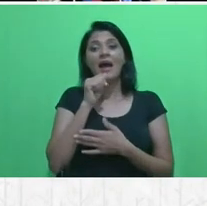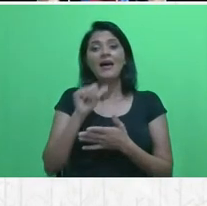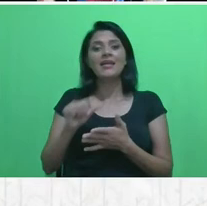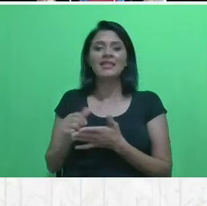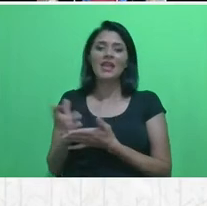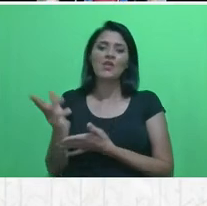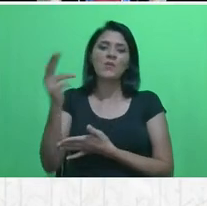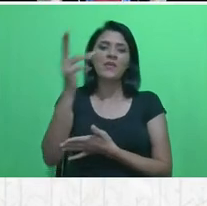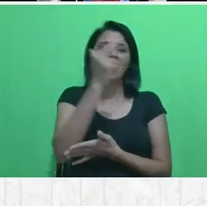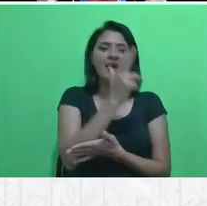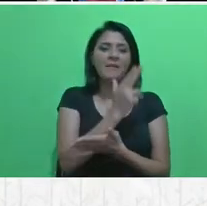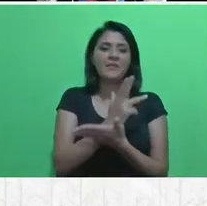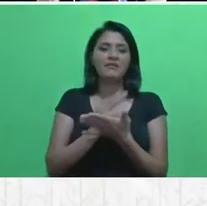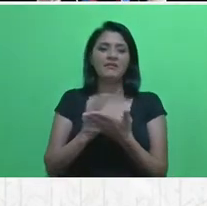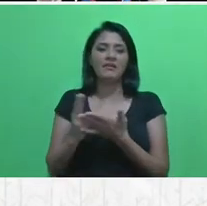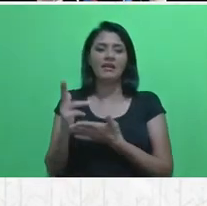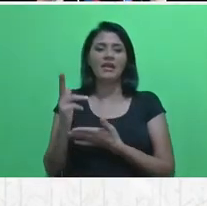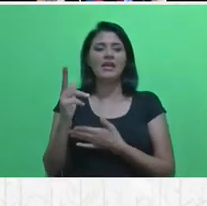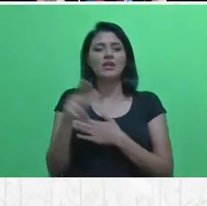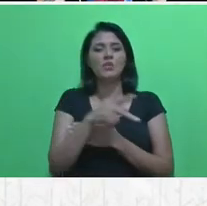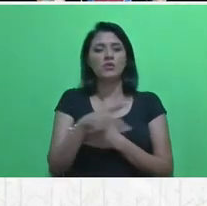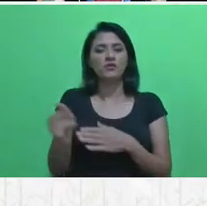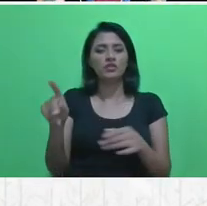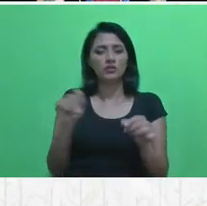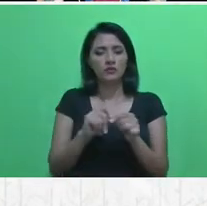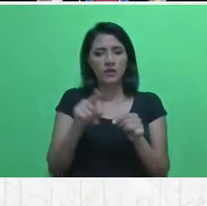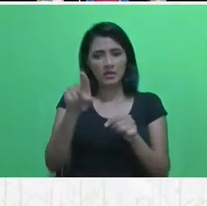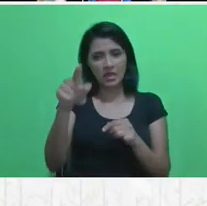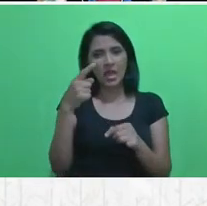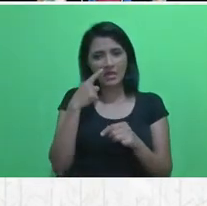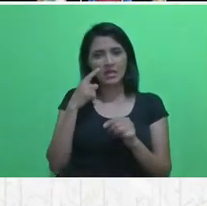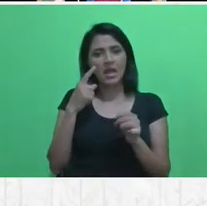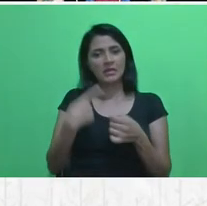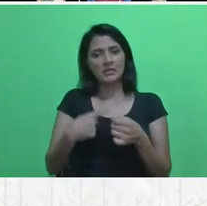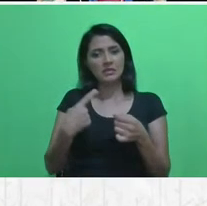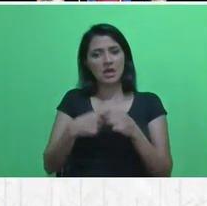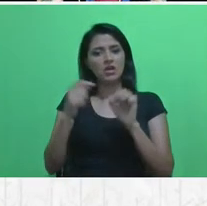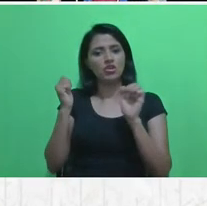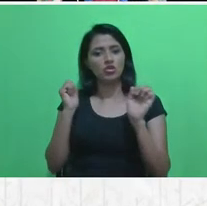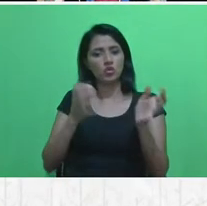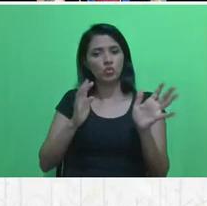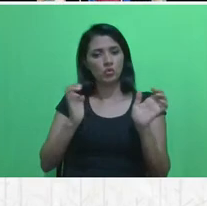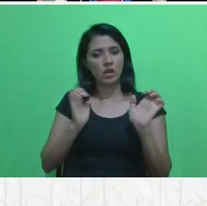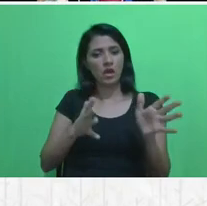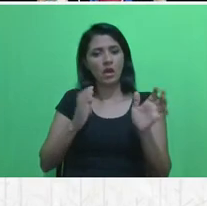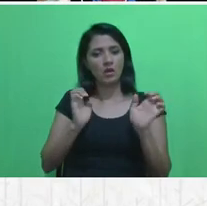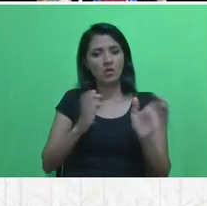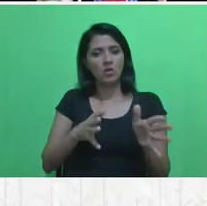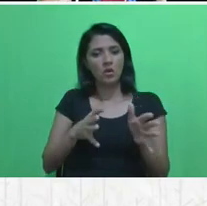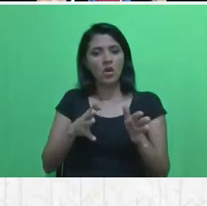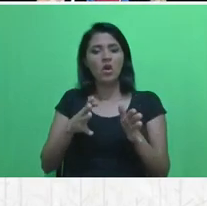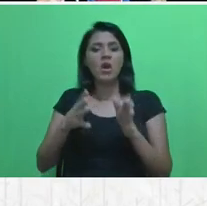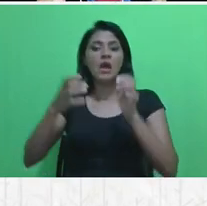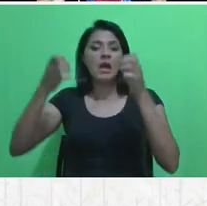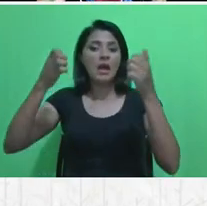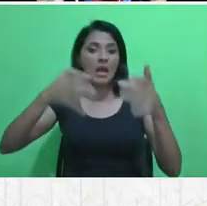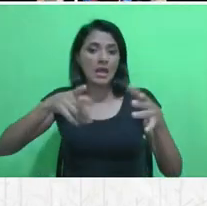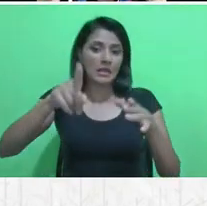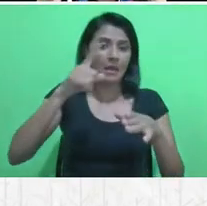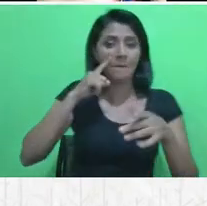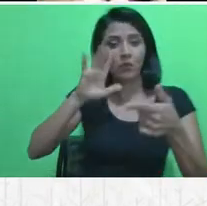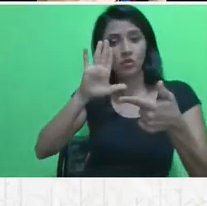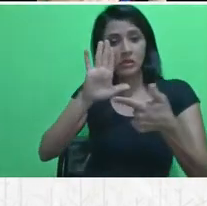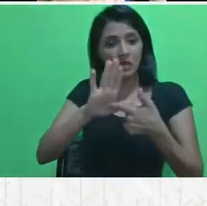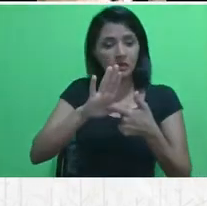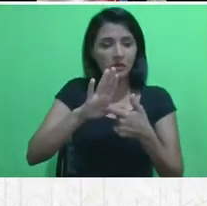fez. É, bom, aqui é a cidade estrutural onde está mostrando o mapa, e essa parte aqui, mais encosta, é porque eu não tenho